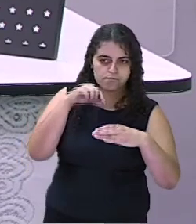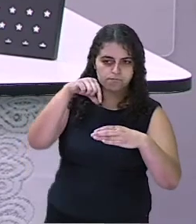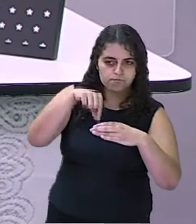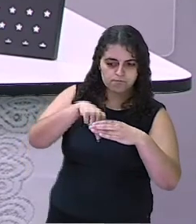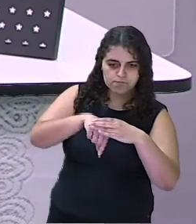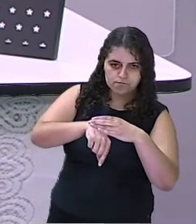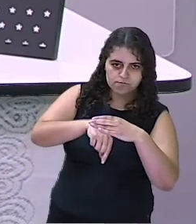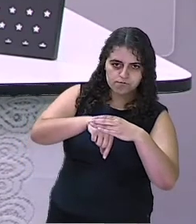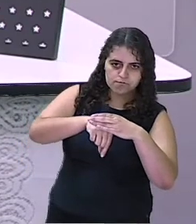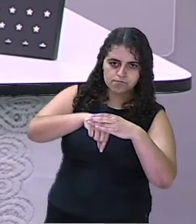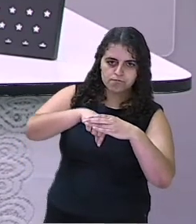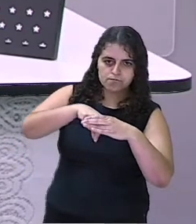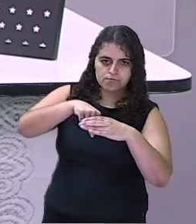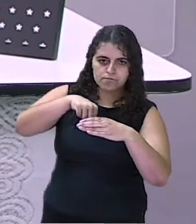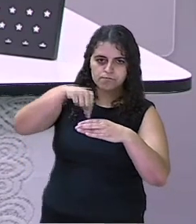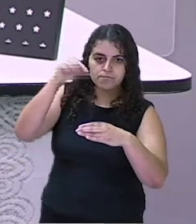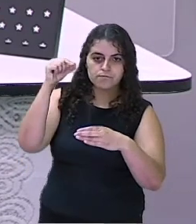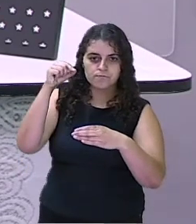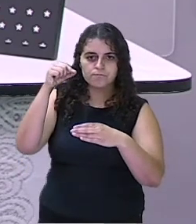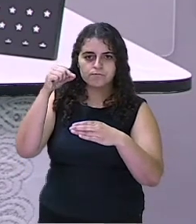Que número vai sair?